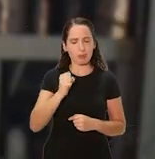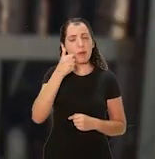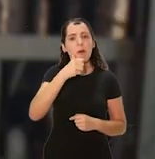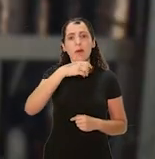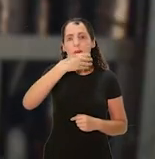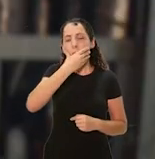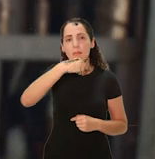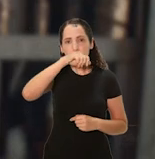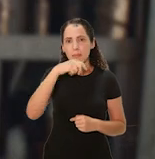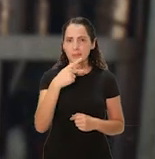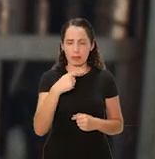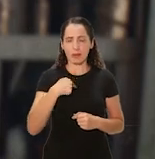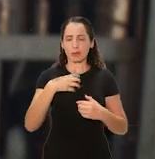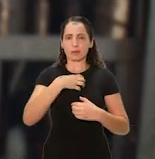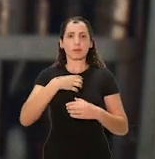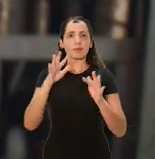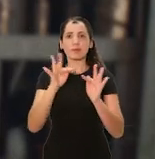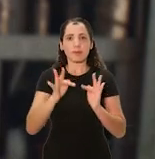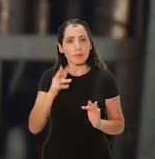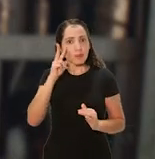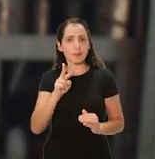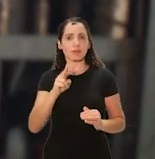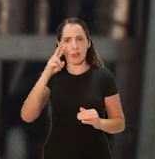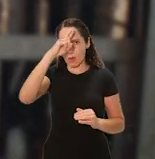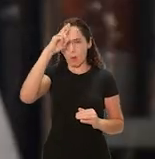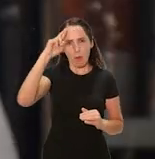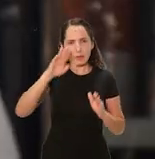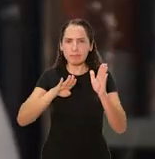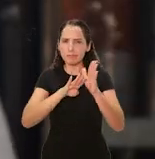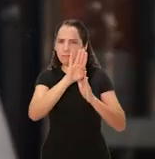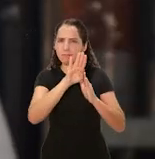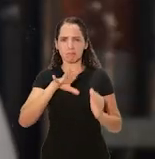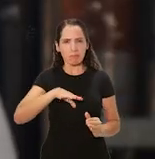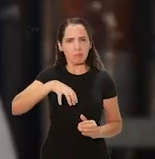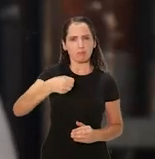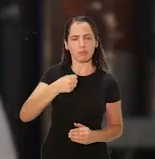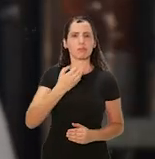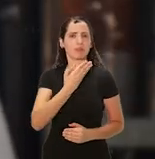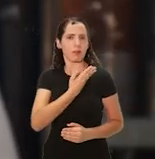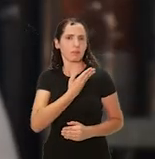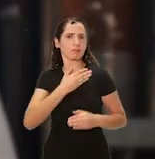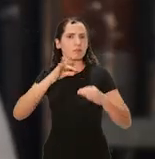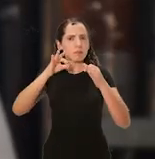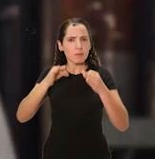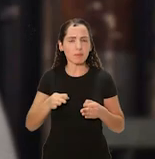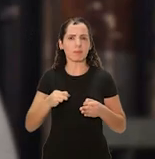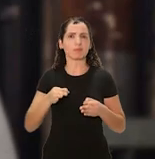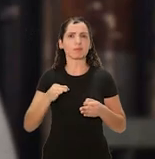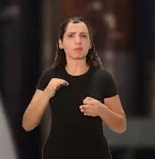me sinto realizado em ver o ser humano que Roque se tornou. Roque é corajoso, amigo,